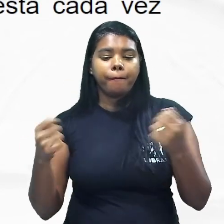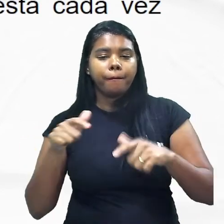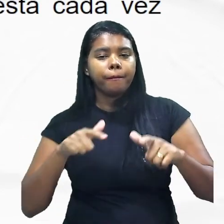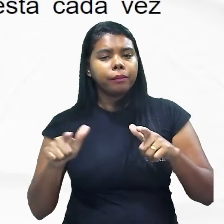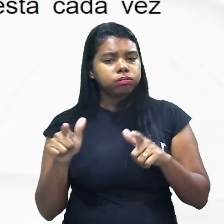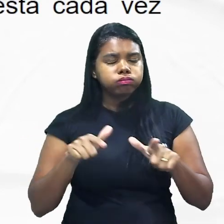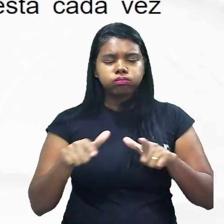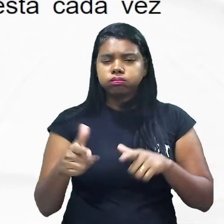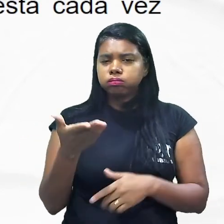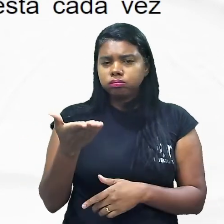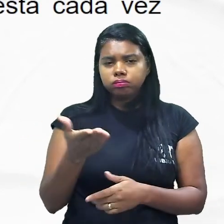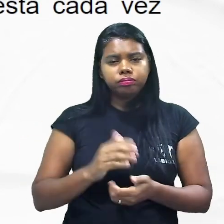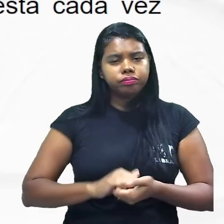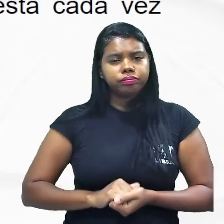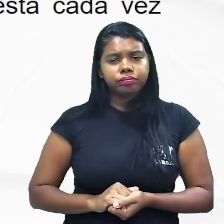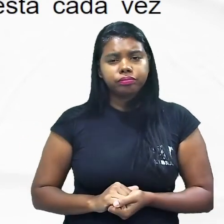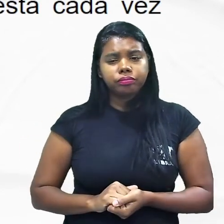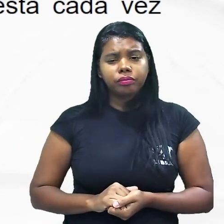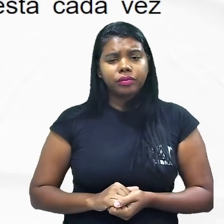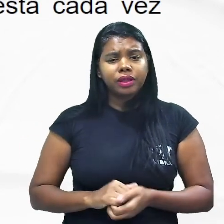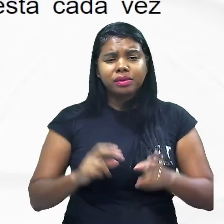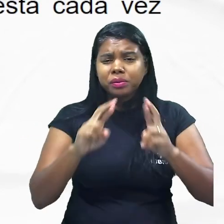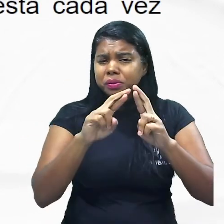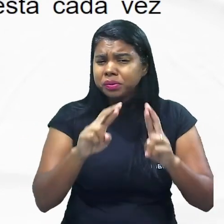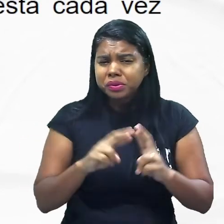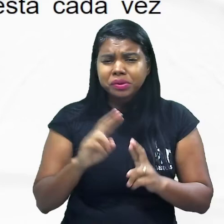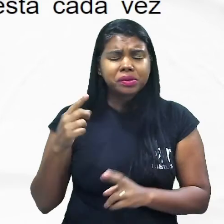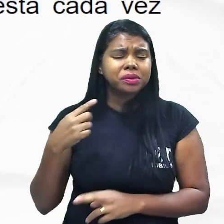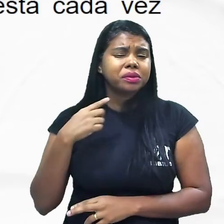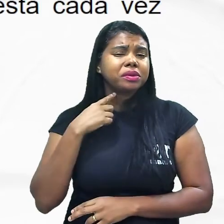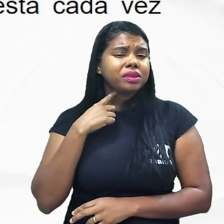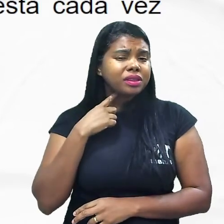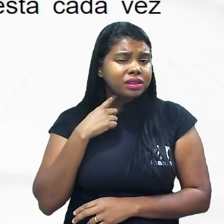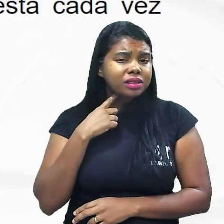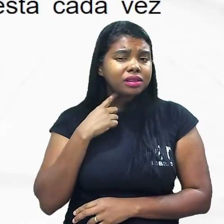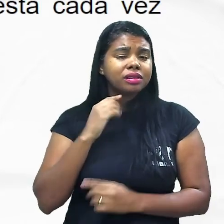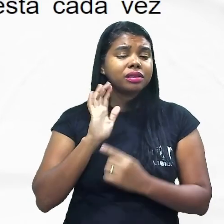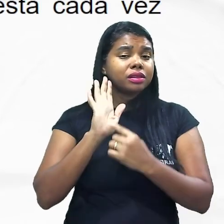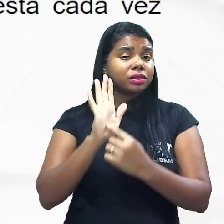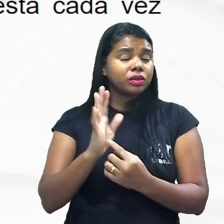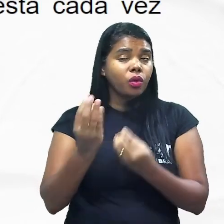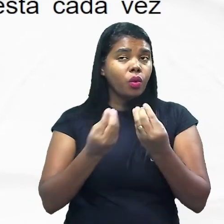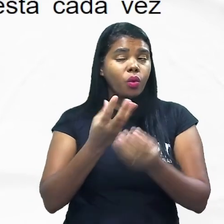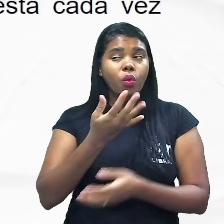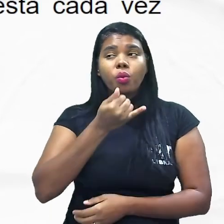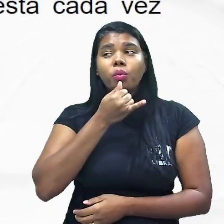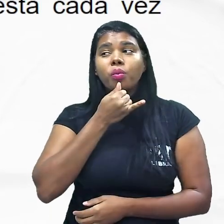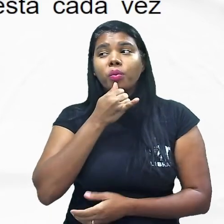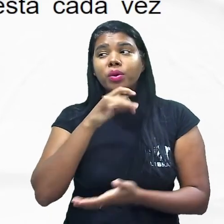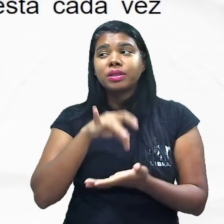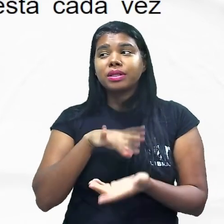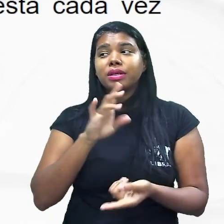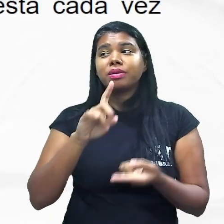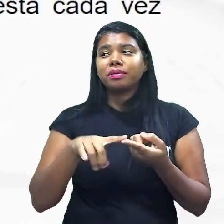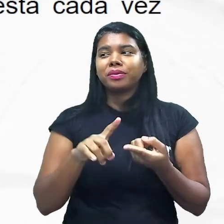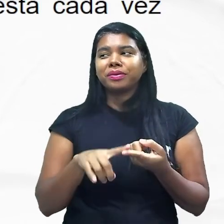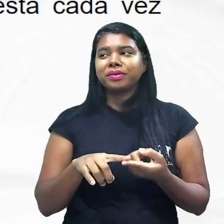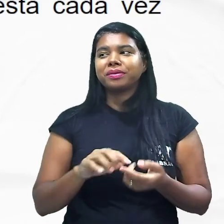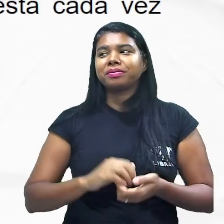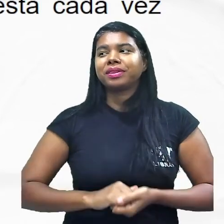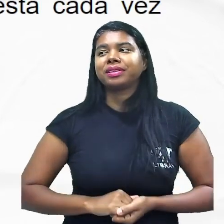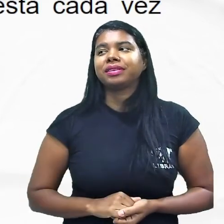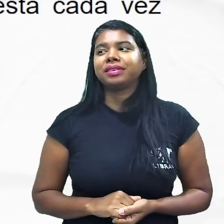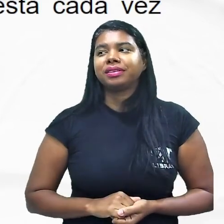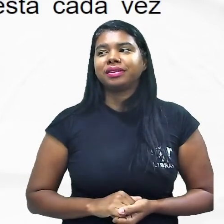carreira ele está muito restrito ao direito mas ele só fala no direito ele coloca o direito como um exemplo isso aí está como uma ideia secundária